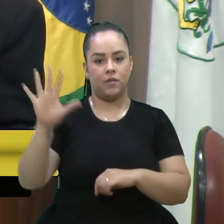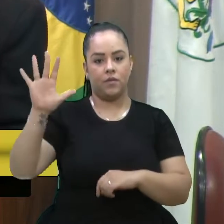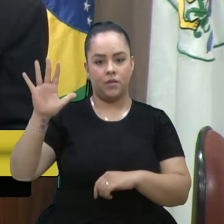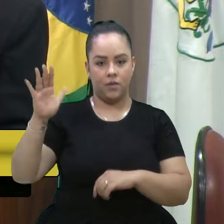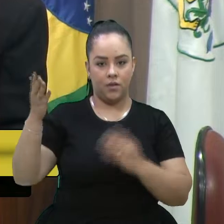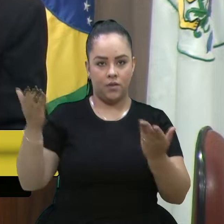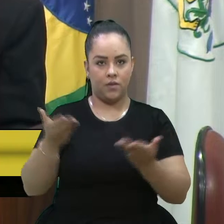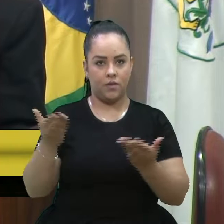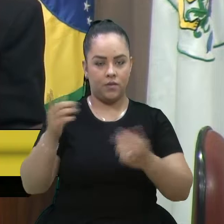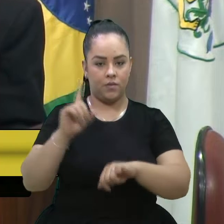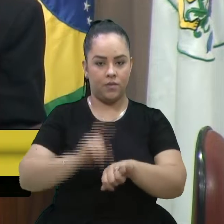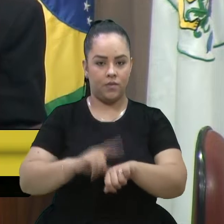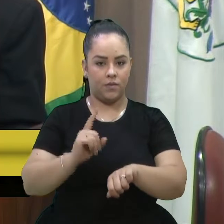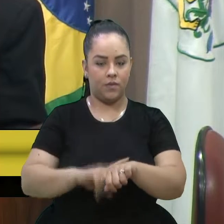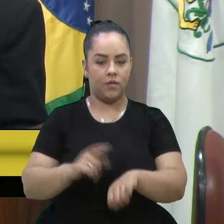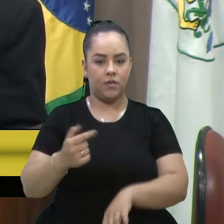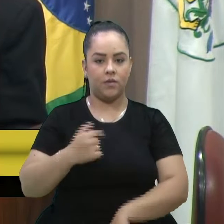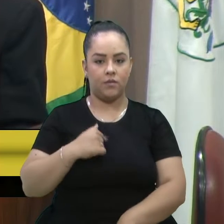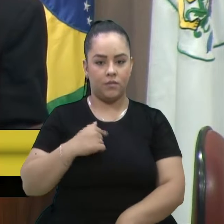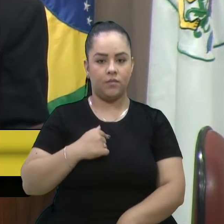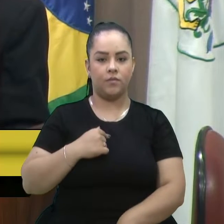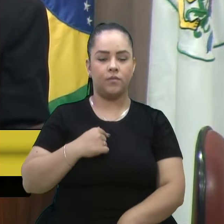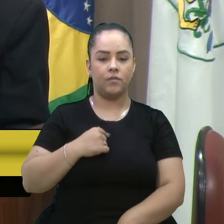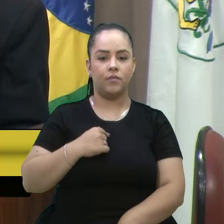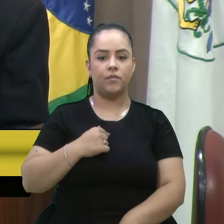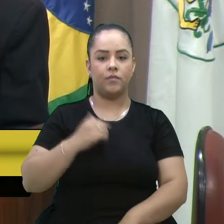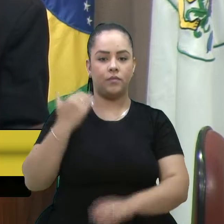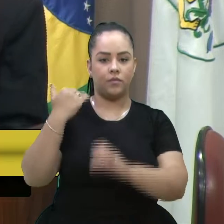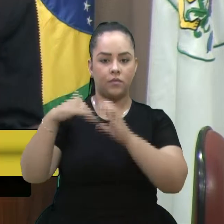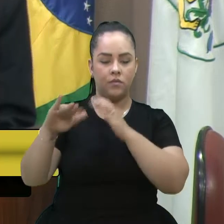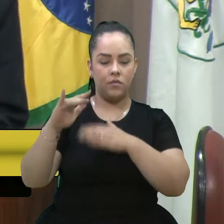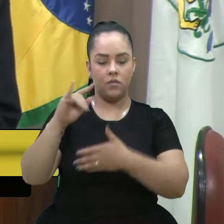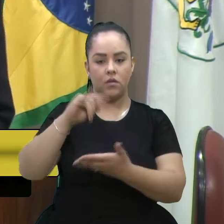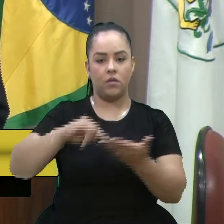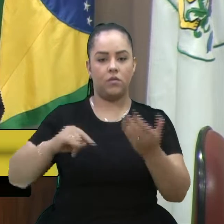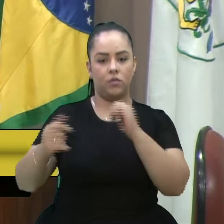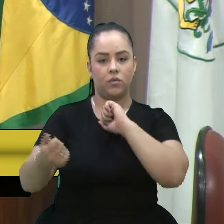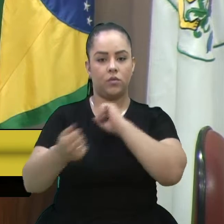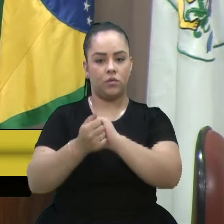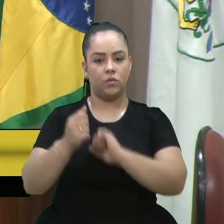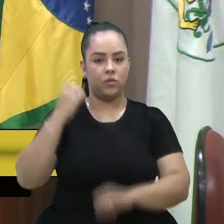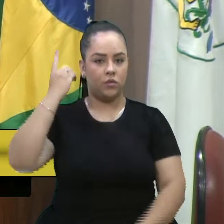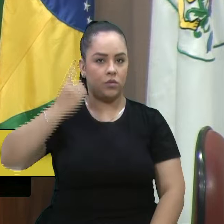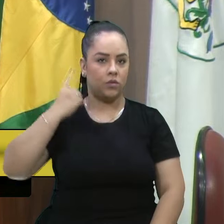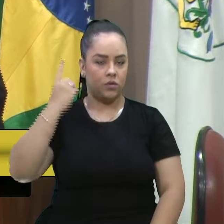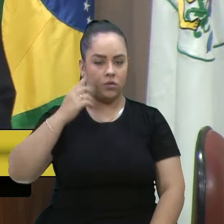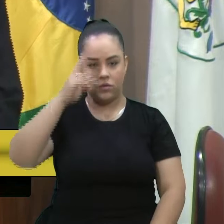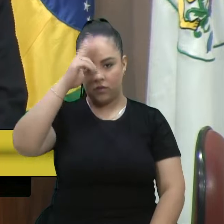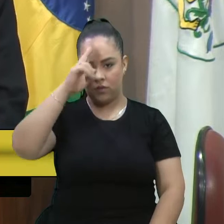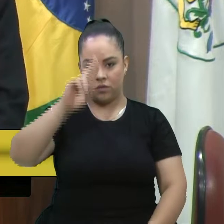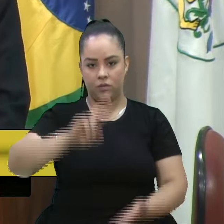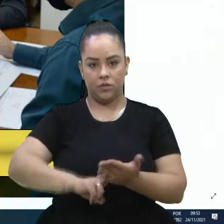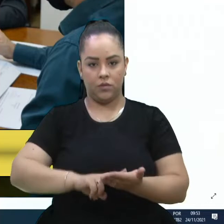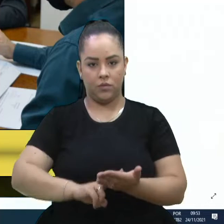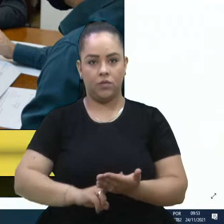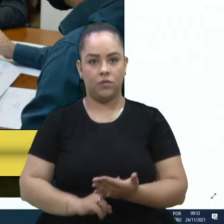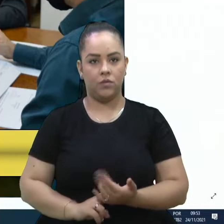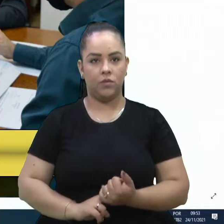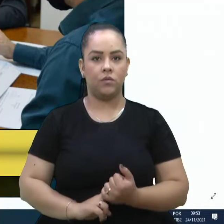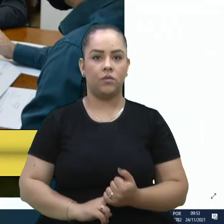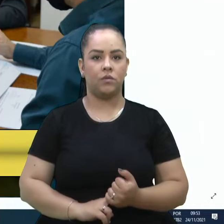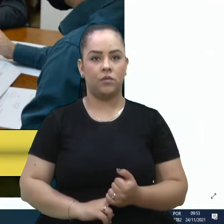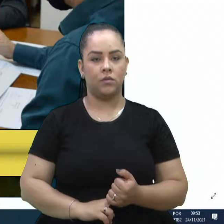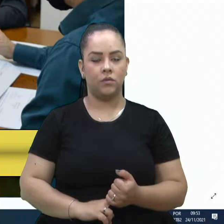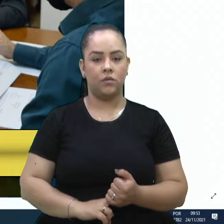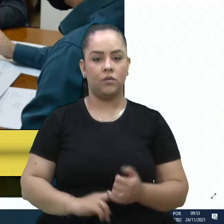Levei os documentos, juntamente com o deputado Neri, carteiro. Destaquei que